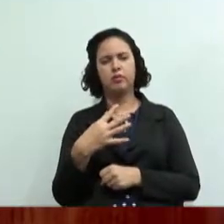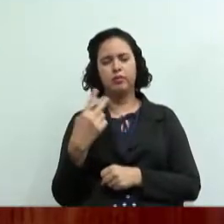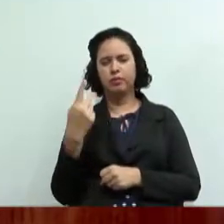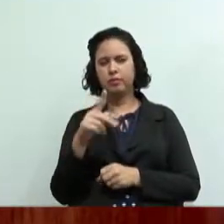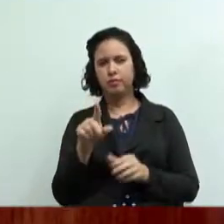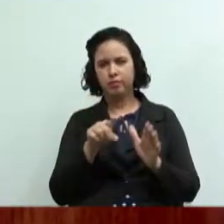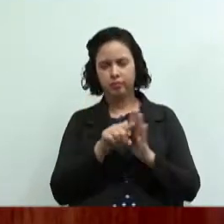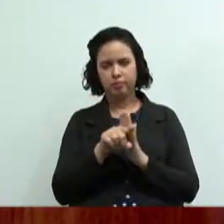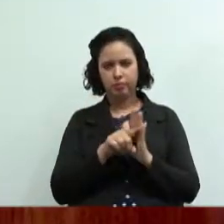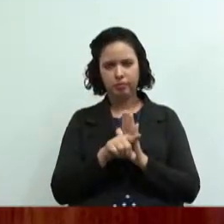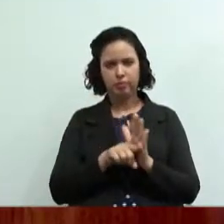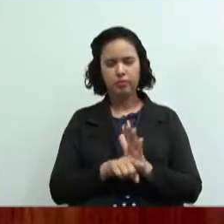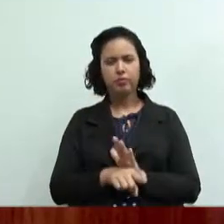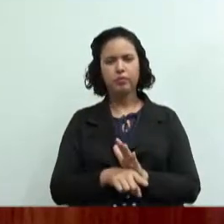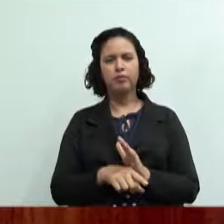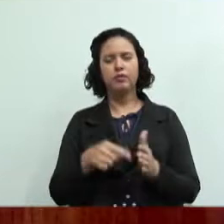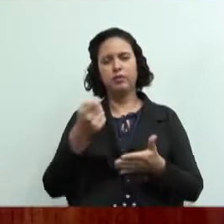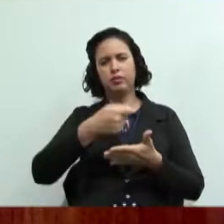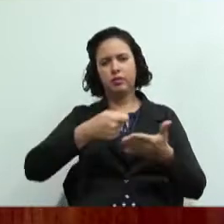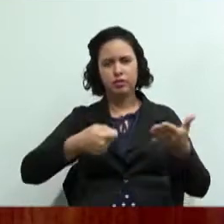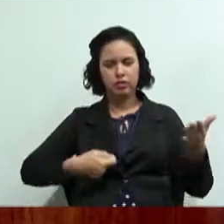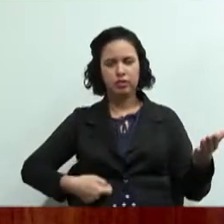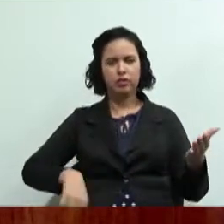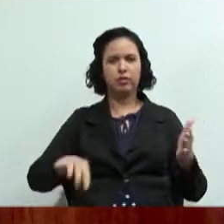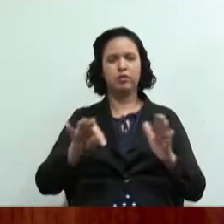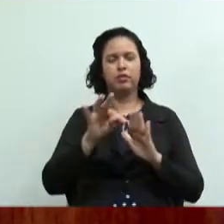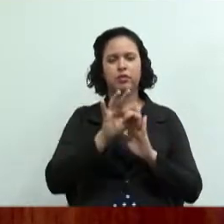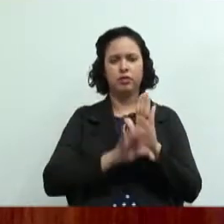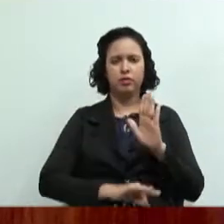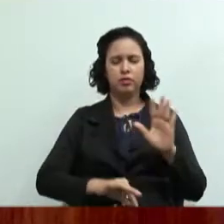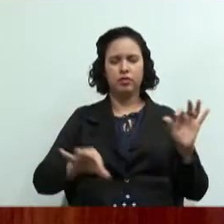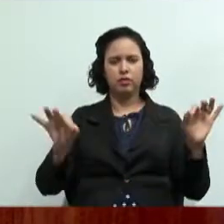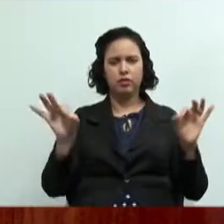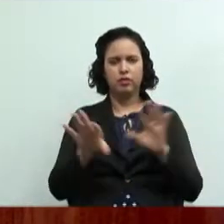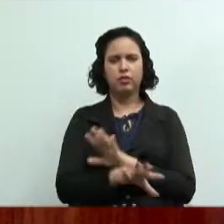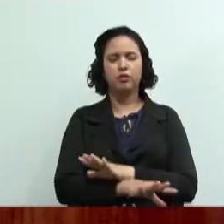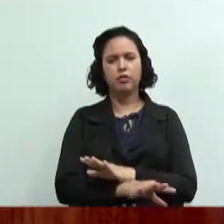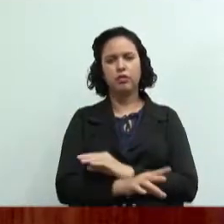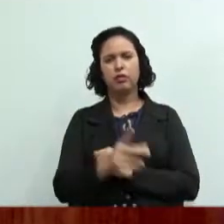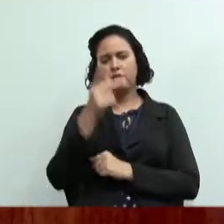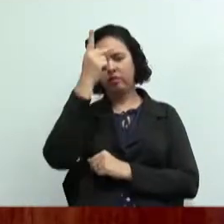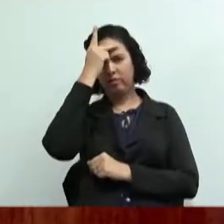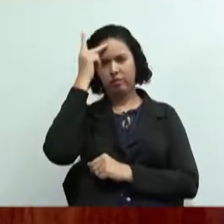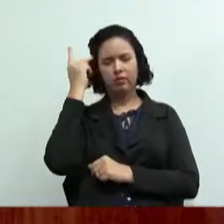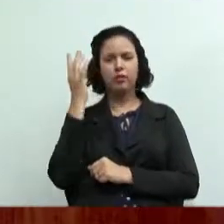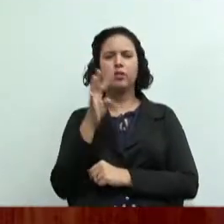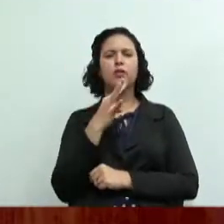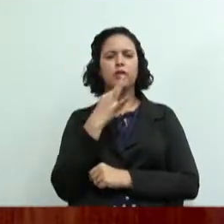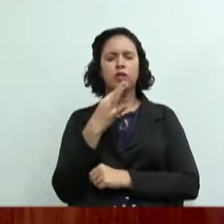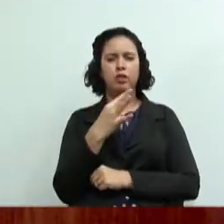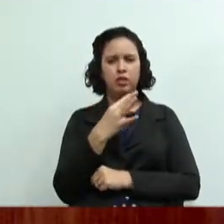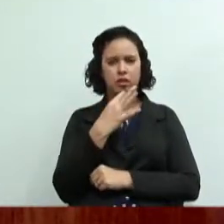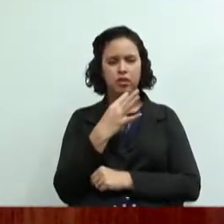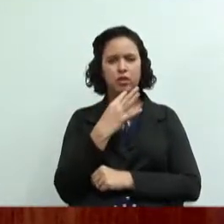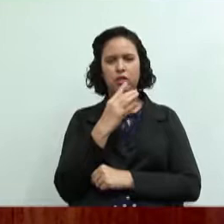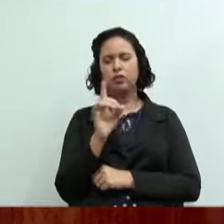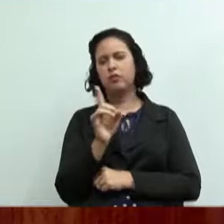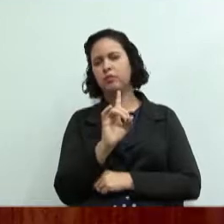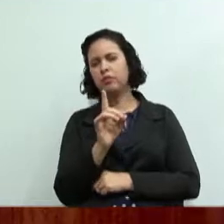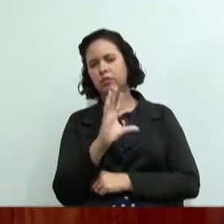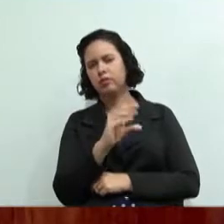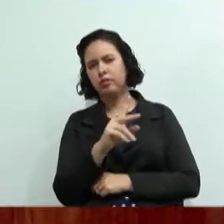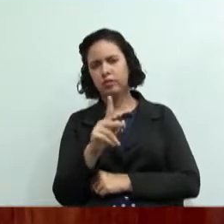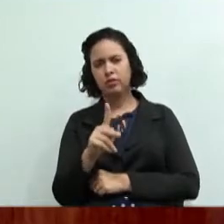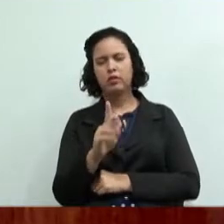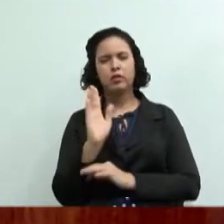vocês vão escrever o texto da conclusão que vocês chegaram quer dizer se as pessoas na região onde vocês conhecem cooperativismo ou não já